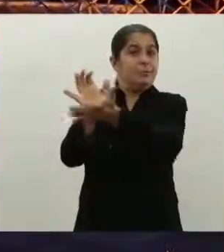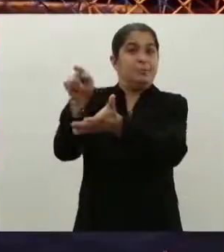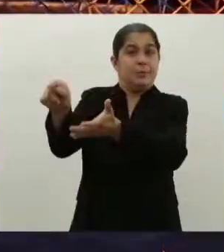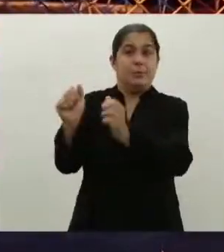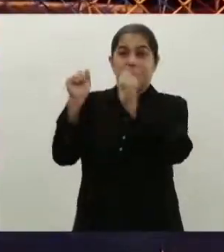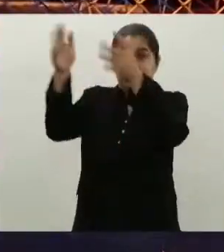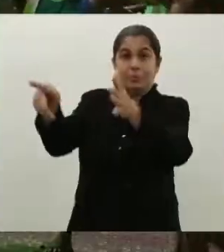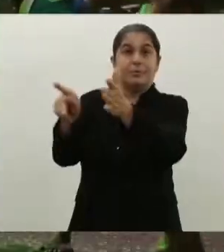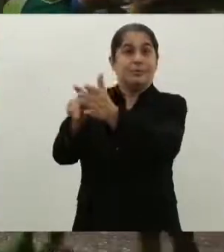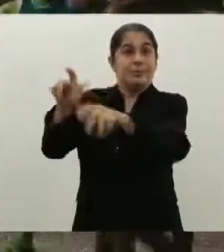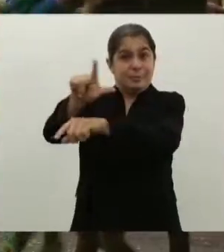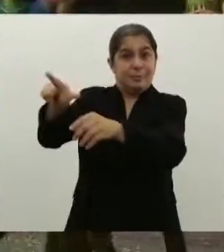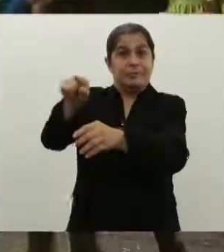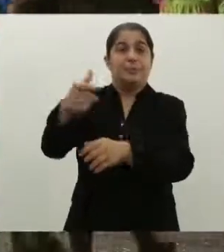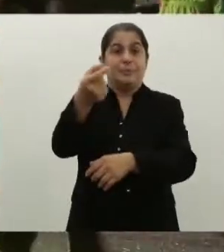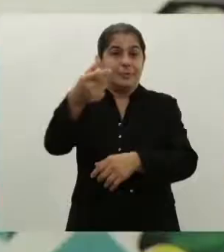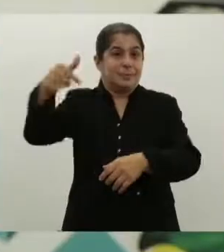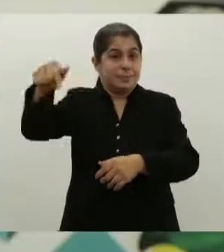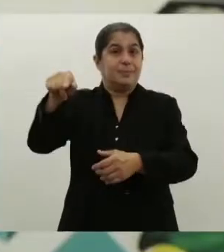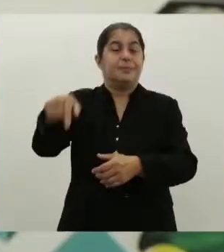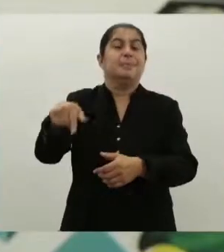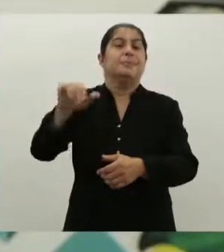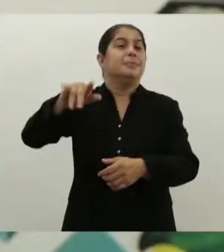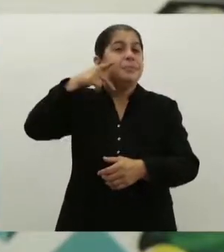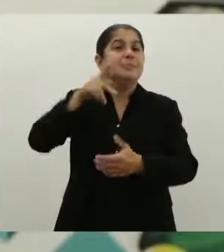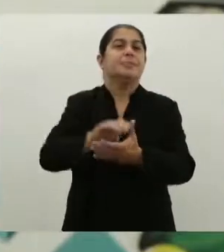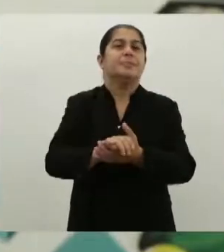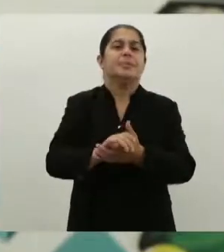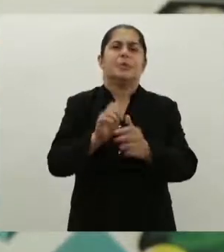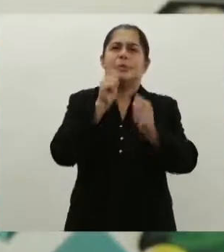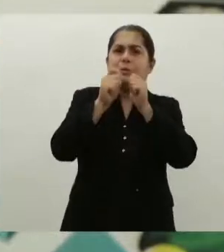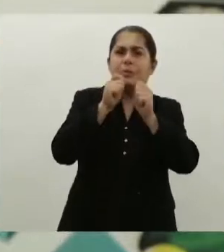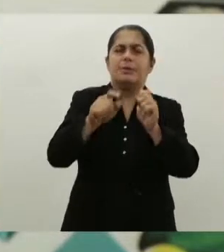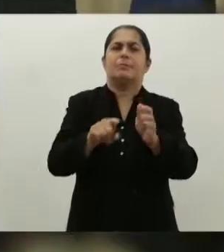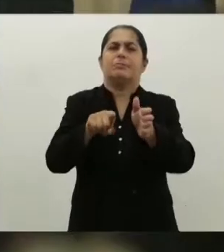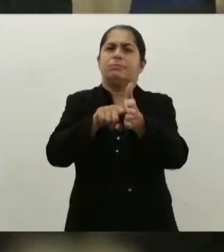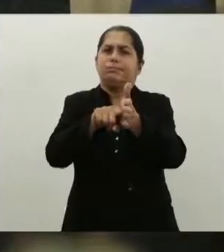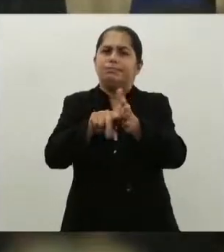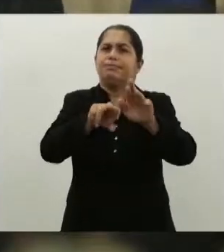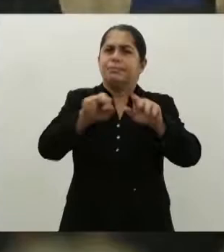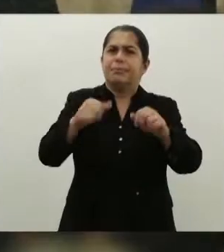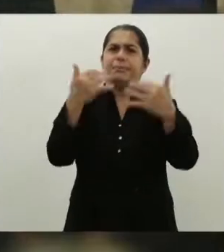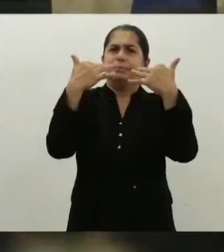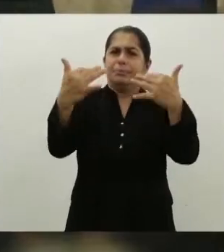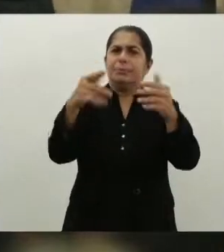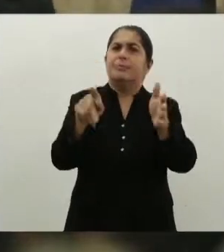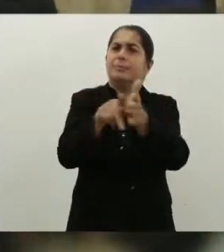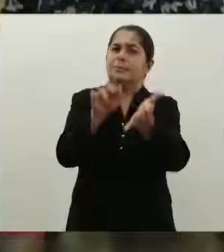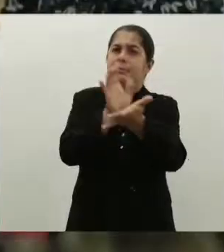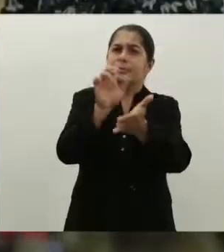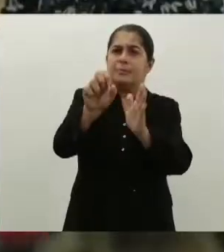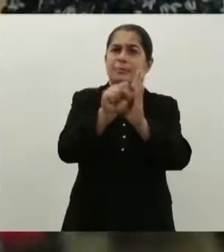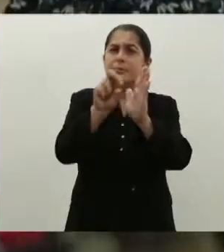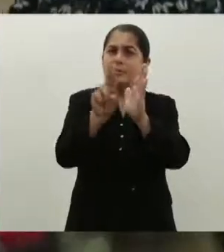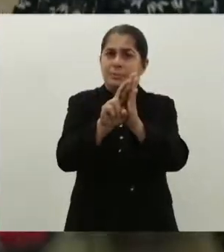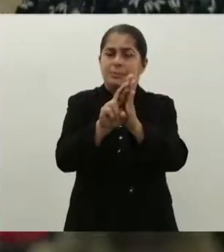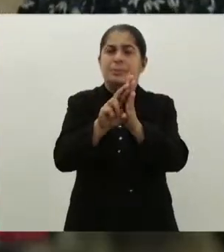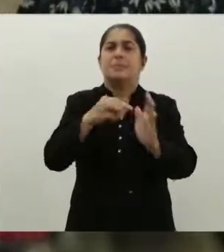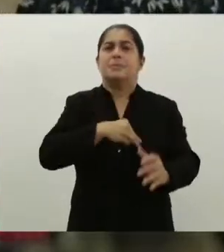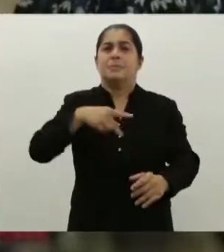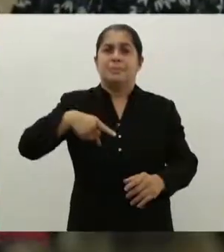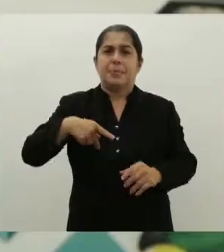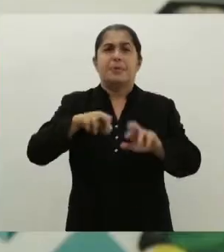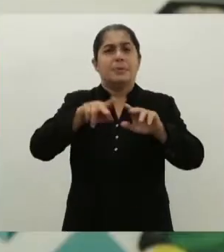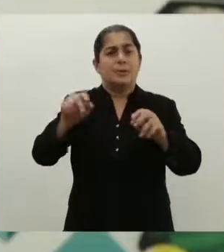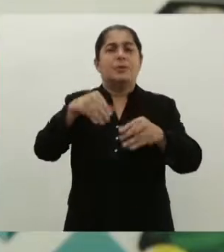Neves 2017 João Pessoa. Também vai ver reportagens sobre a audiência pública promovida em Santa Rita pela ouvidoria